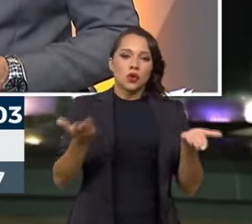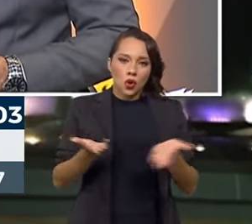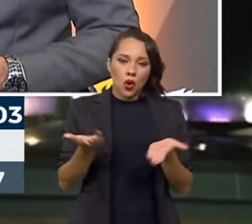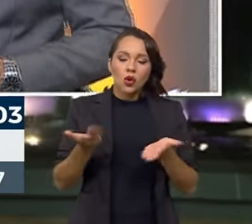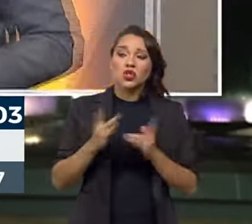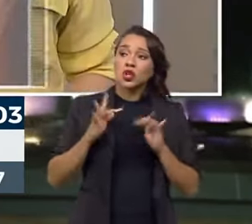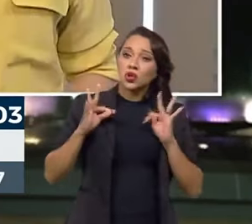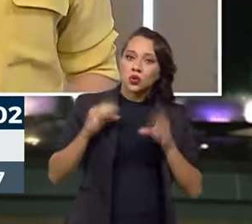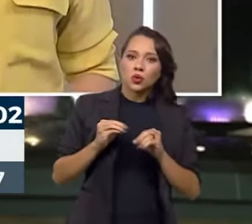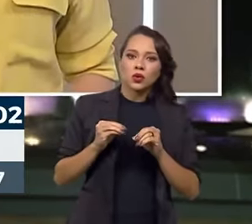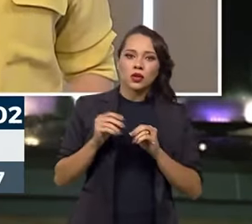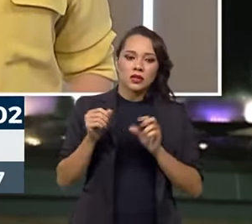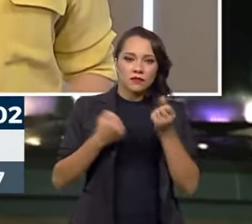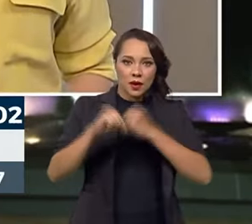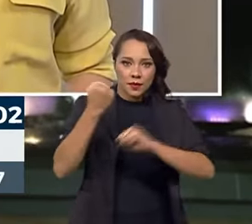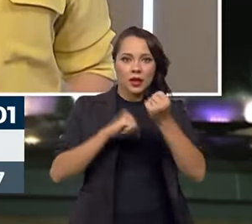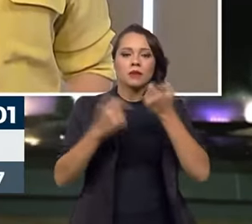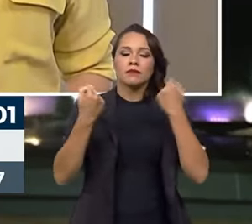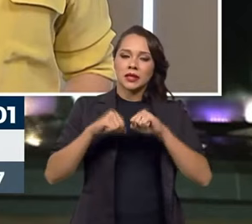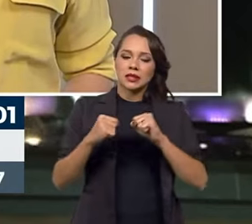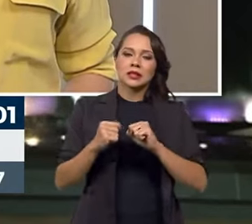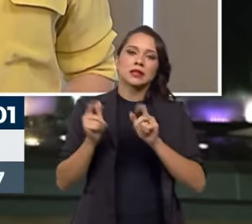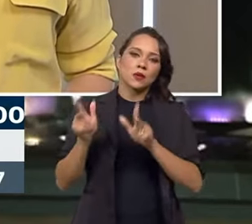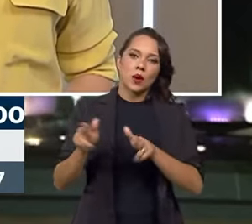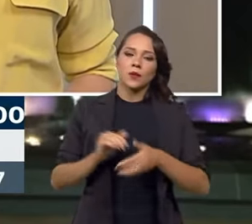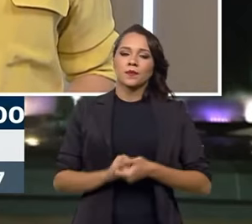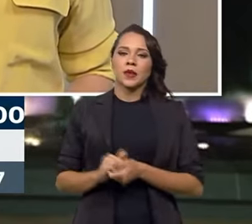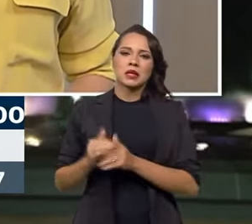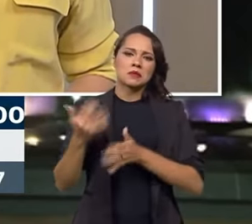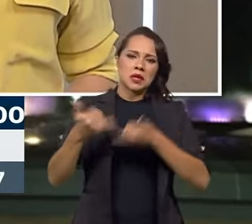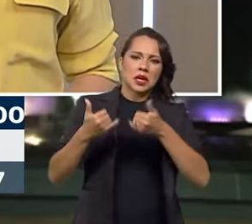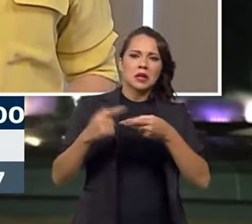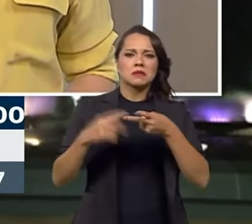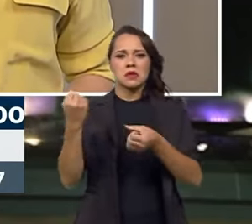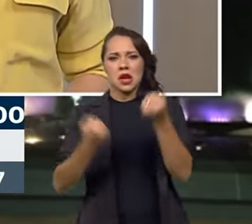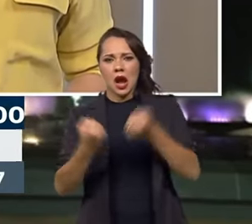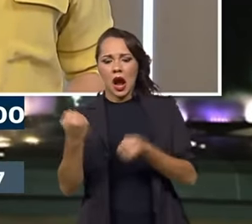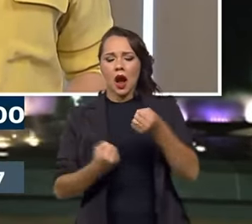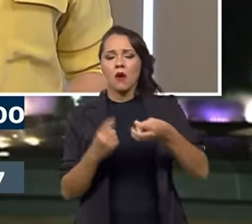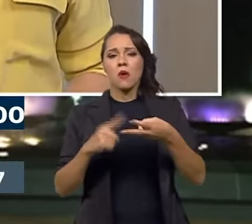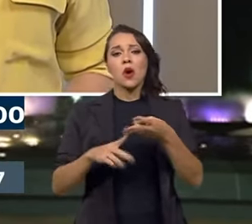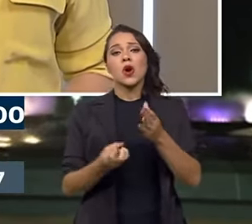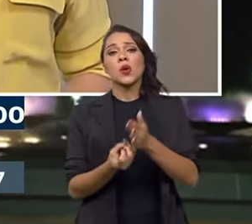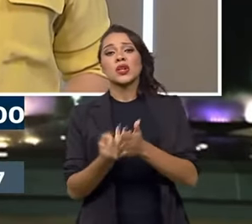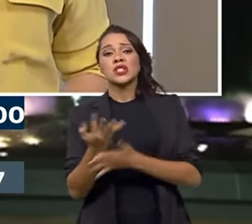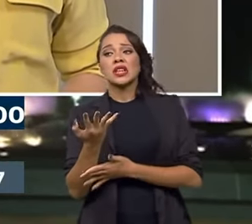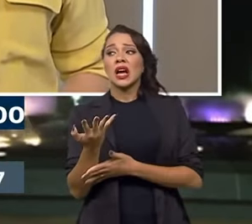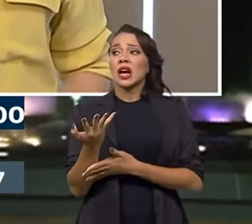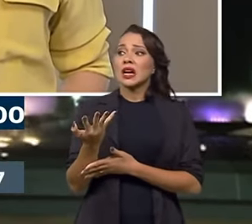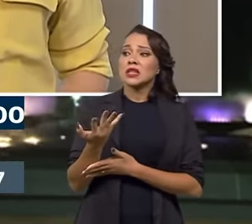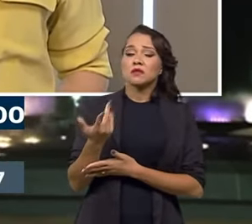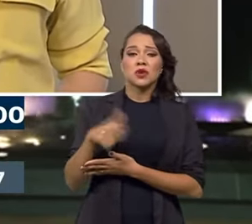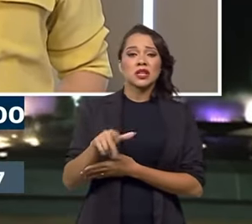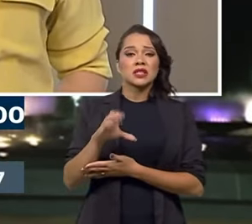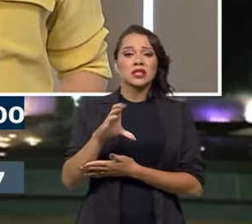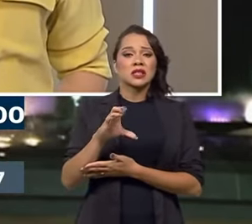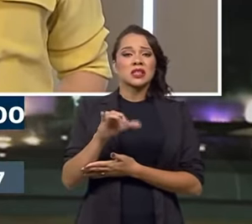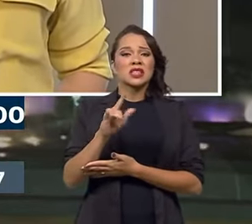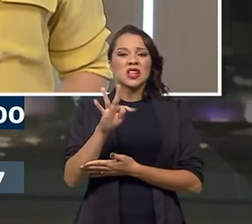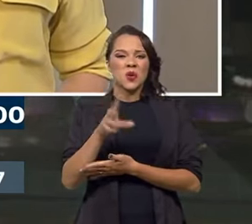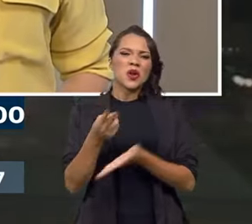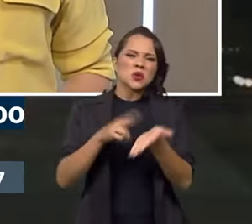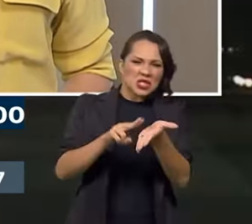praticamente tudo que você fabrica precisa disso. Brinquedos, carros, a quantidade, demanda por esses circuitos integrados é